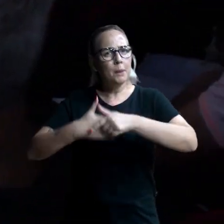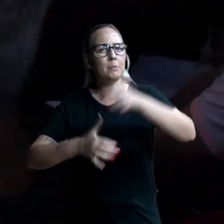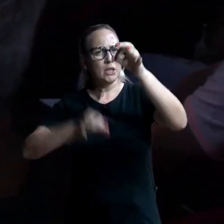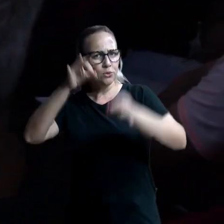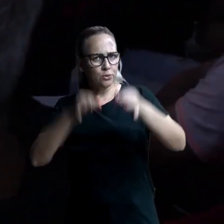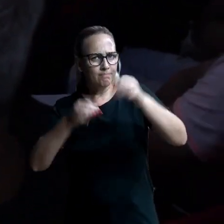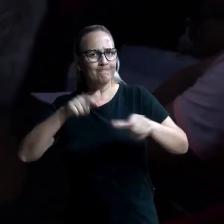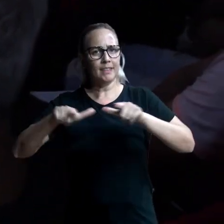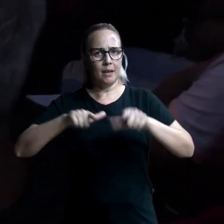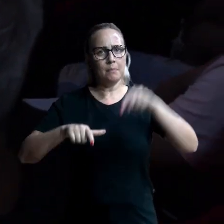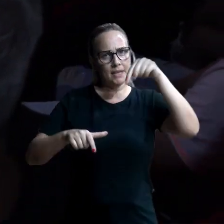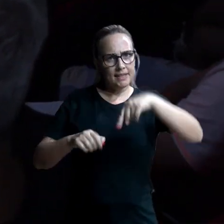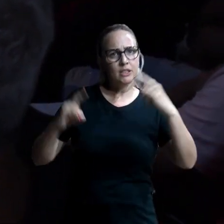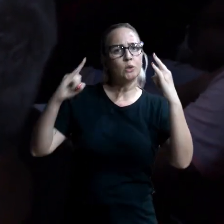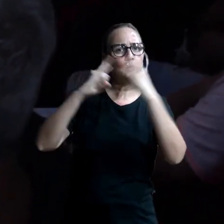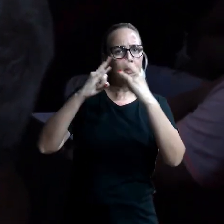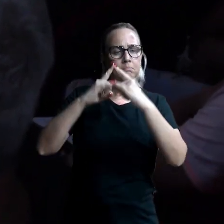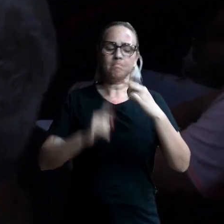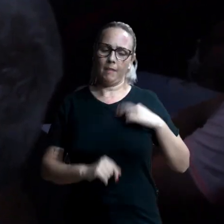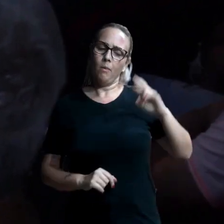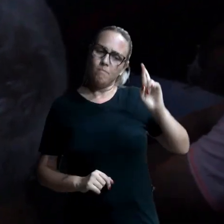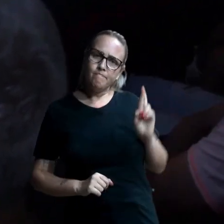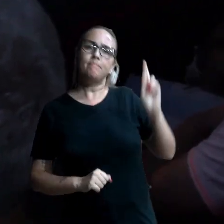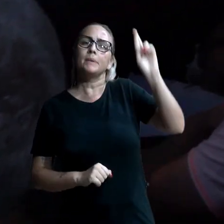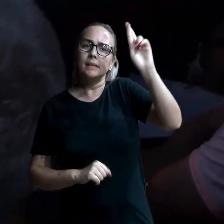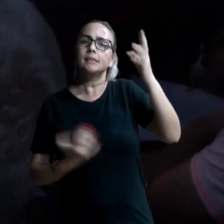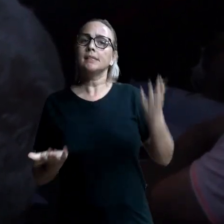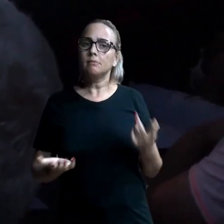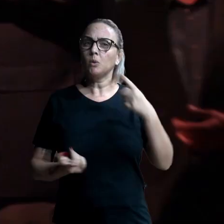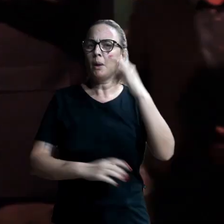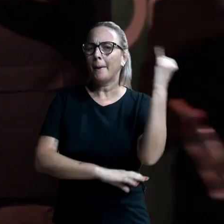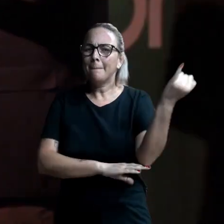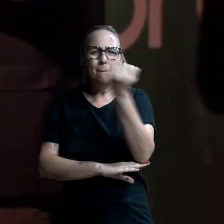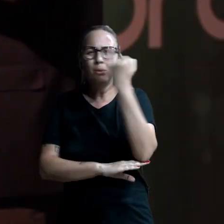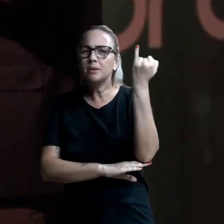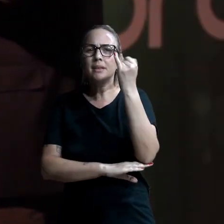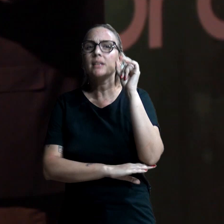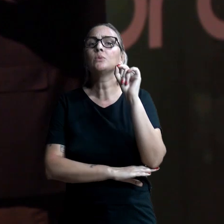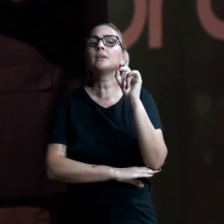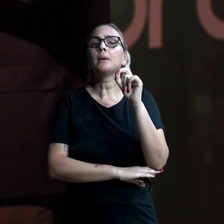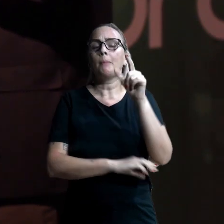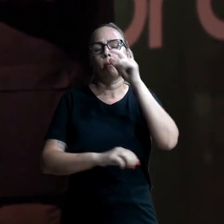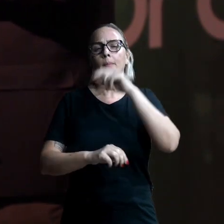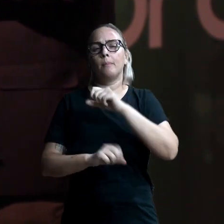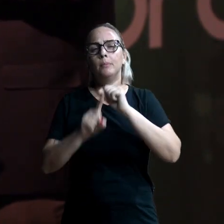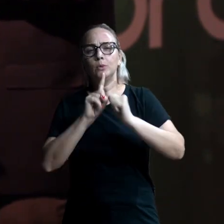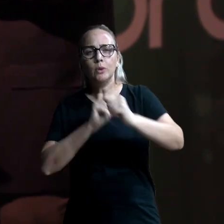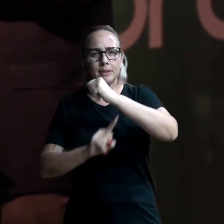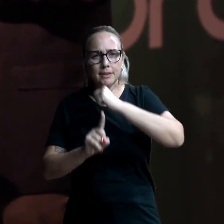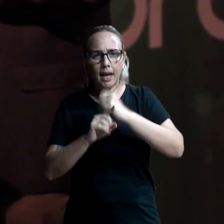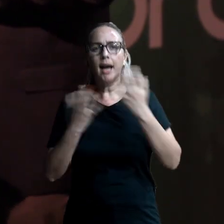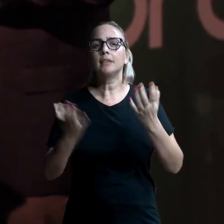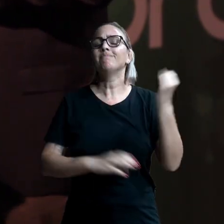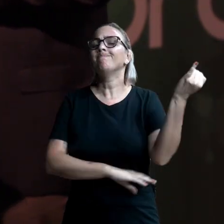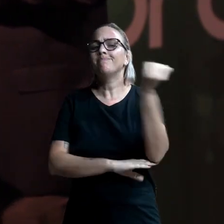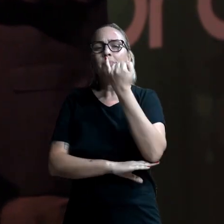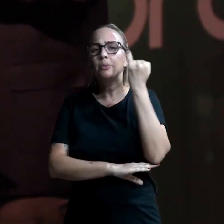O papel da Justiça do Trabalho, que é a instituição que eu represento, sua importância com a sociedade, sua importância